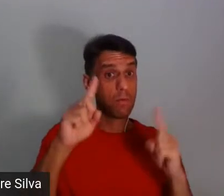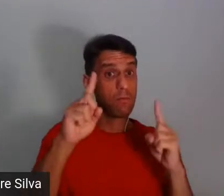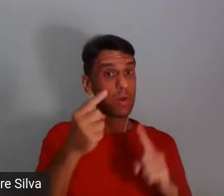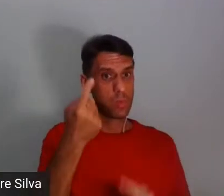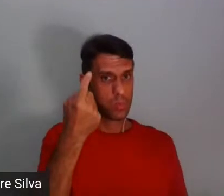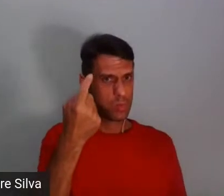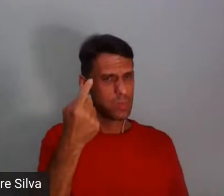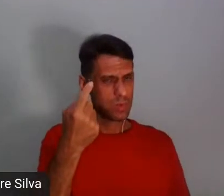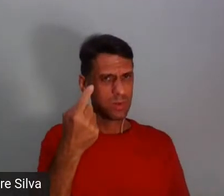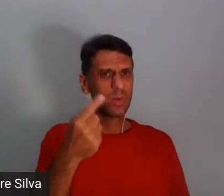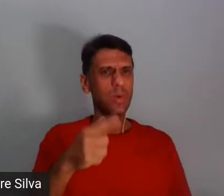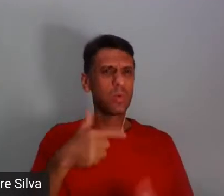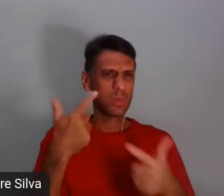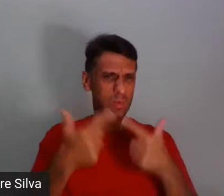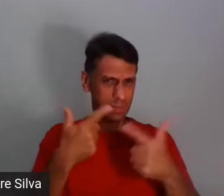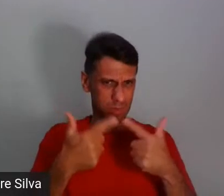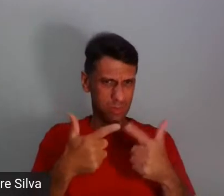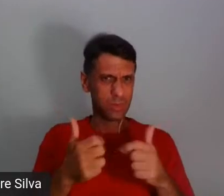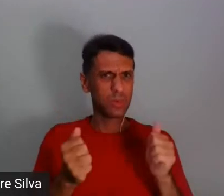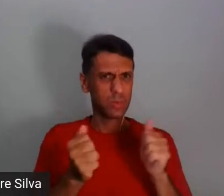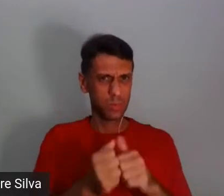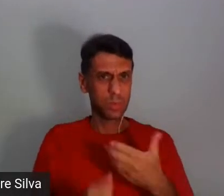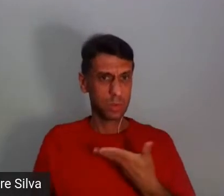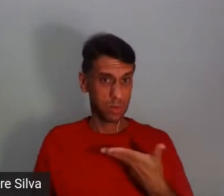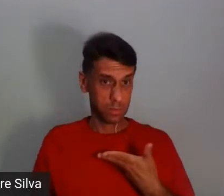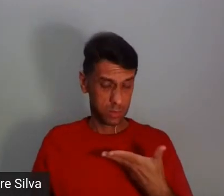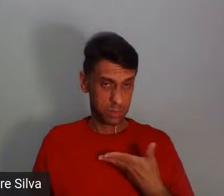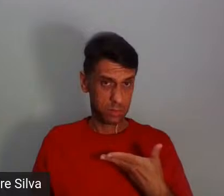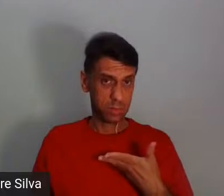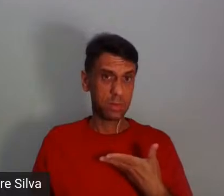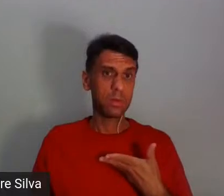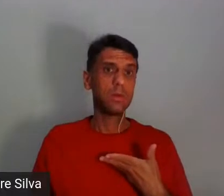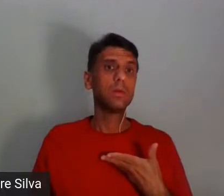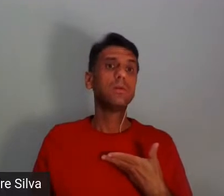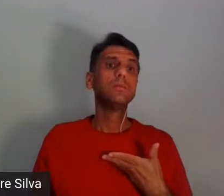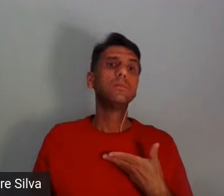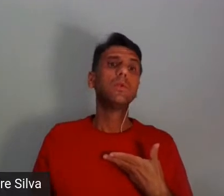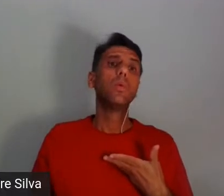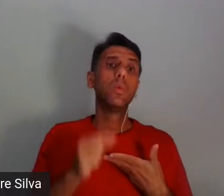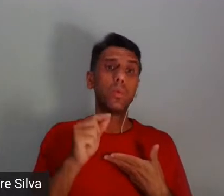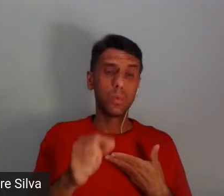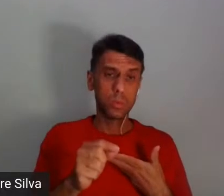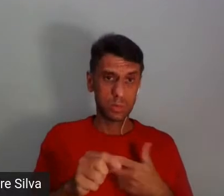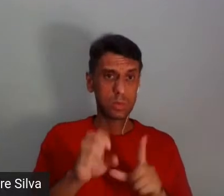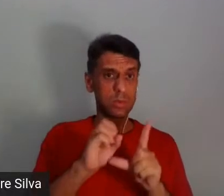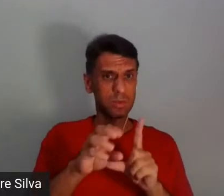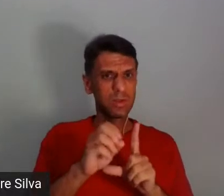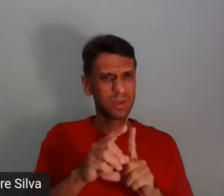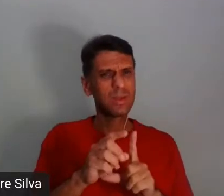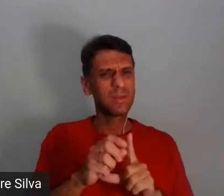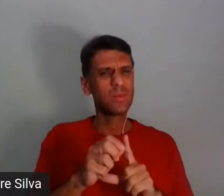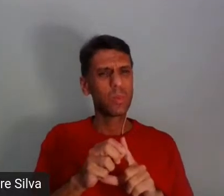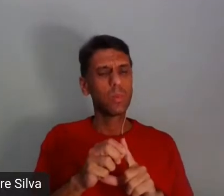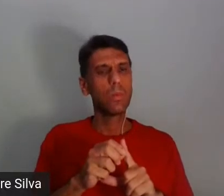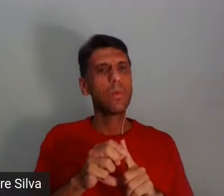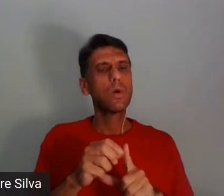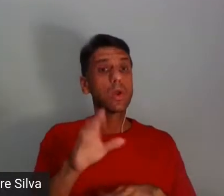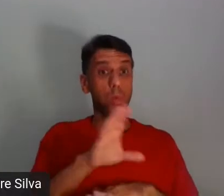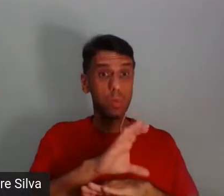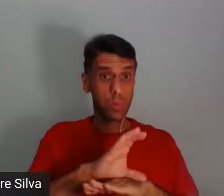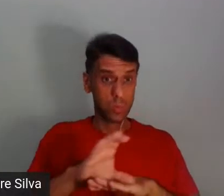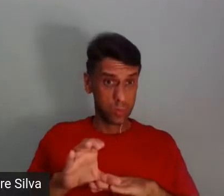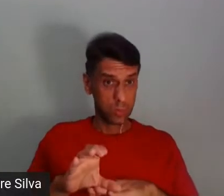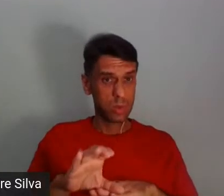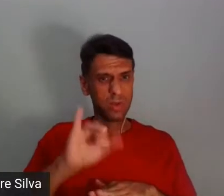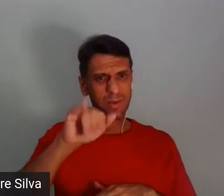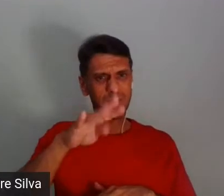é um trabalho que eu estou fazendo com umas colegas aqui, a gente está propondo uma licenciatura intercultural em letras, né? Então, eu queria